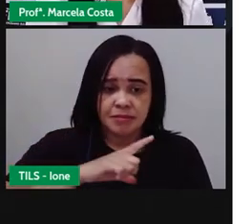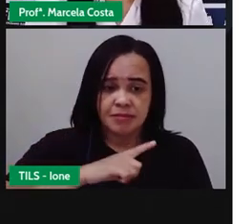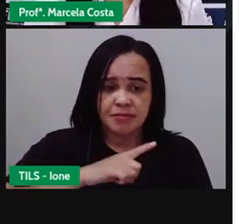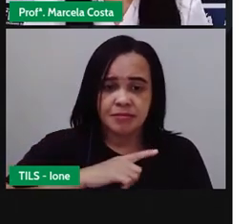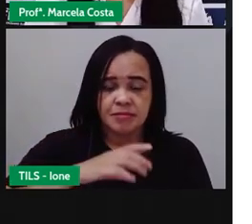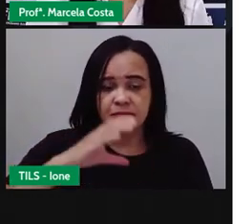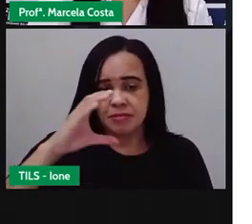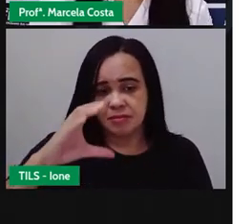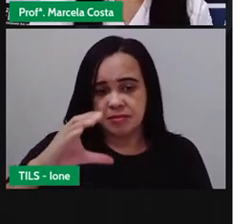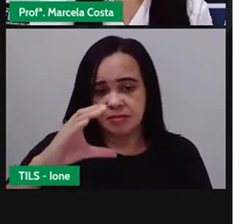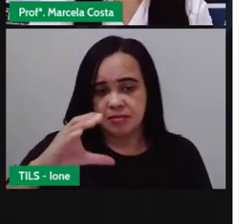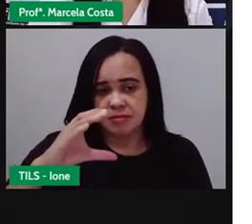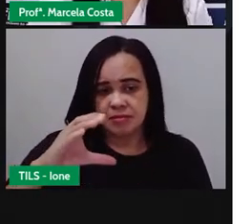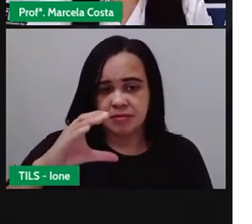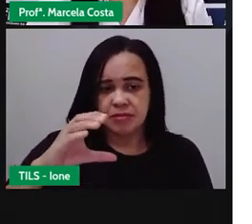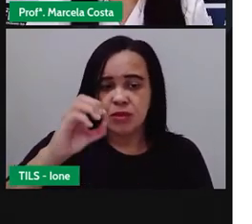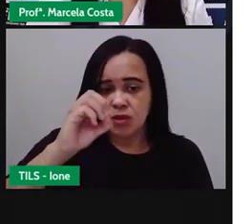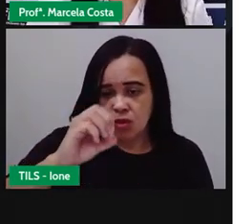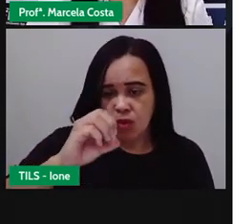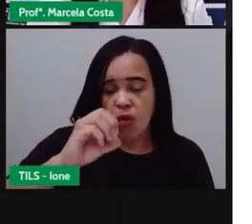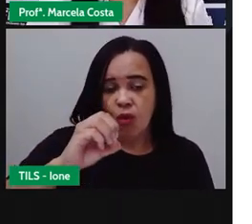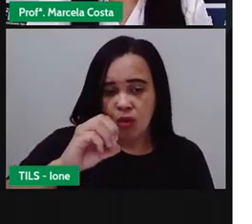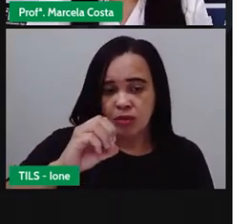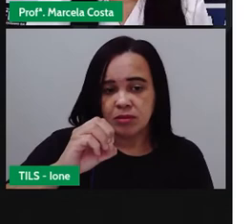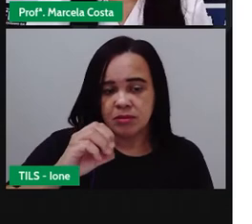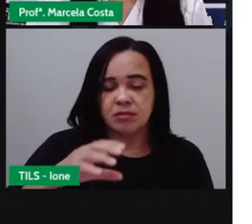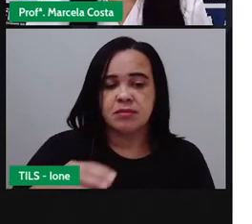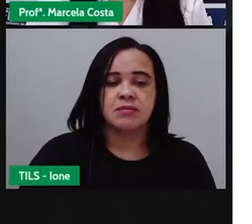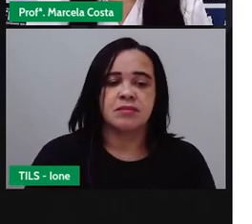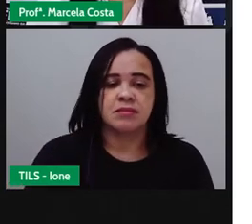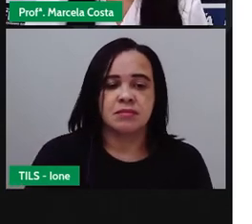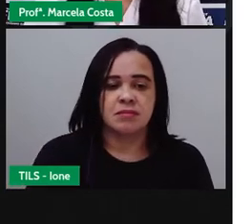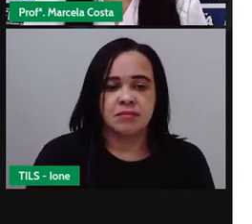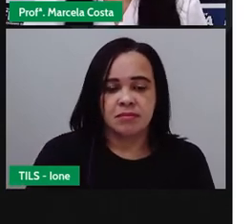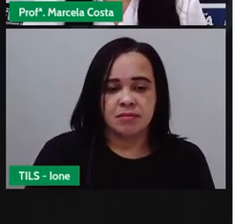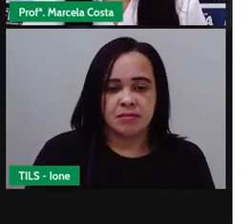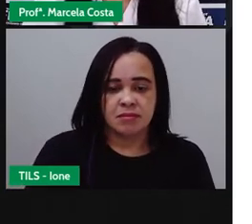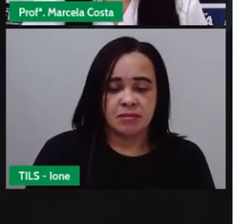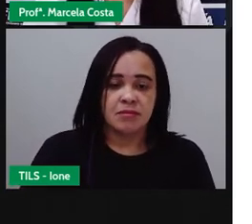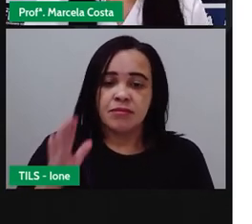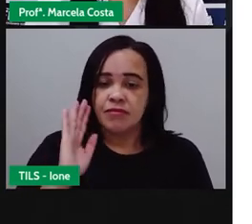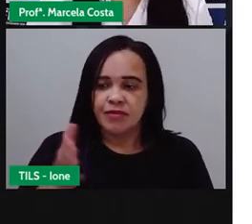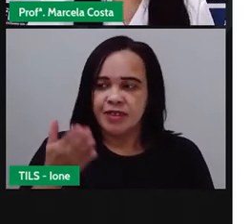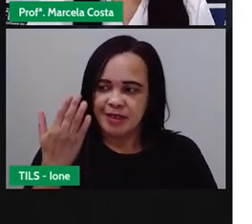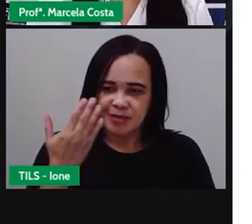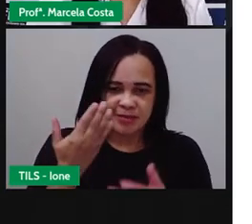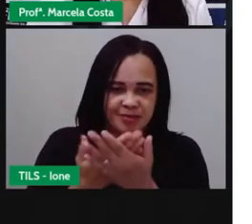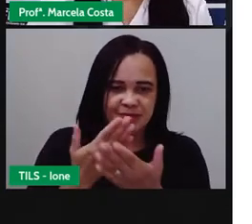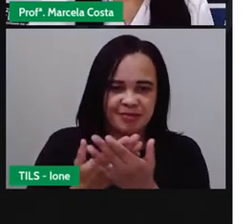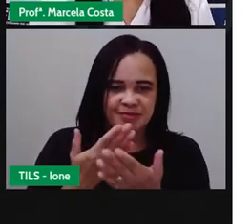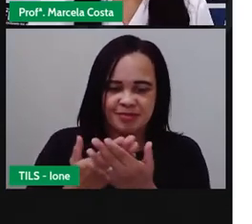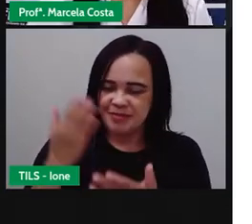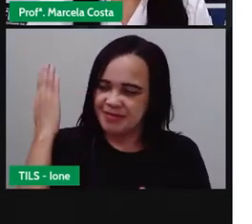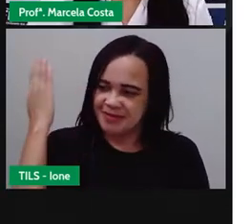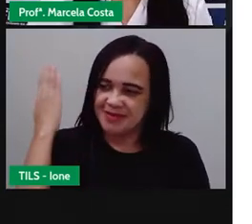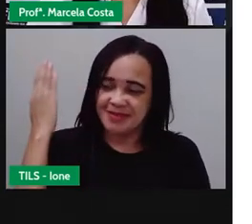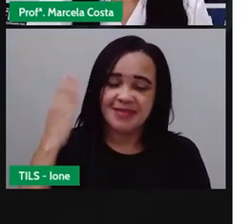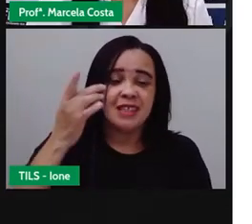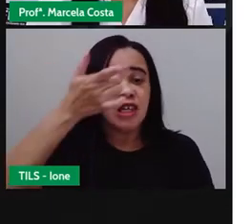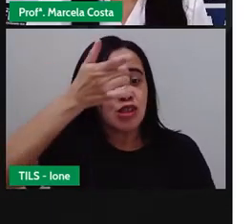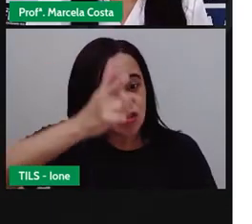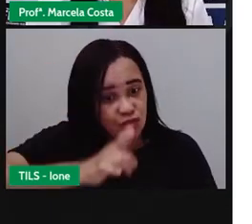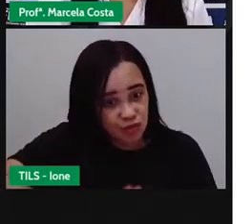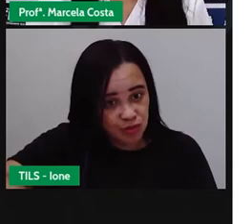letra C e pela letra O. Nós já vimos em outra aula, e aí eu reforço para vocês